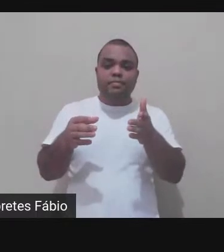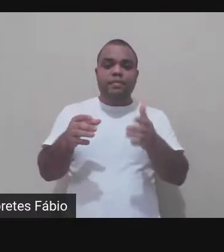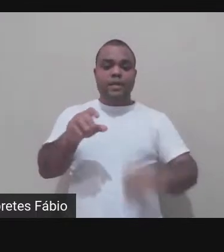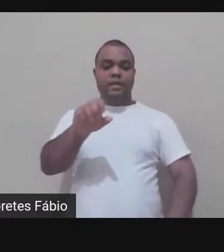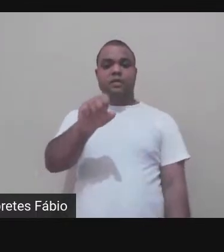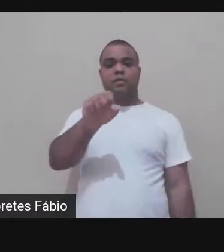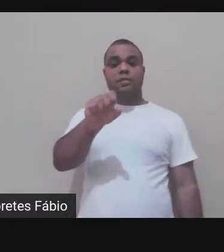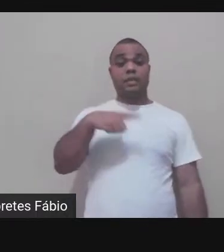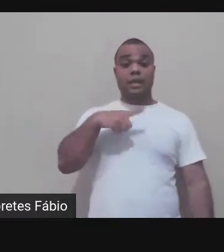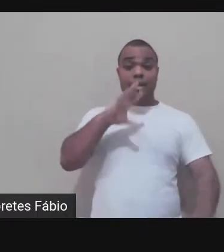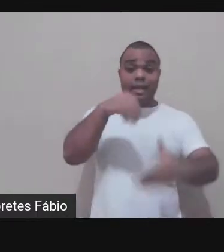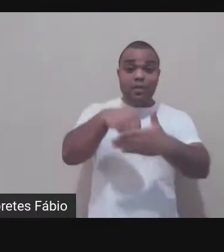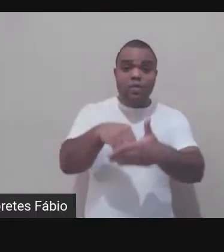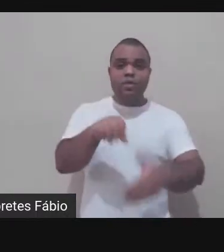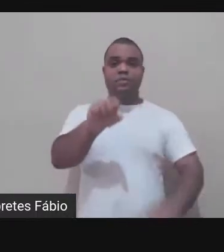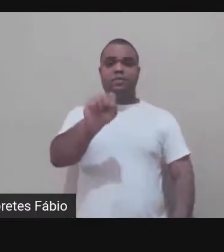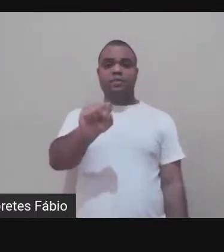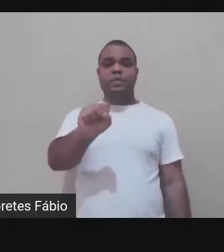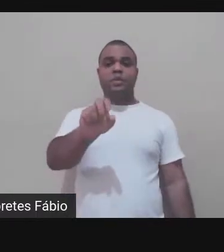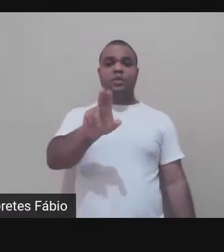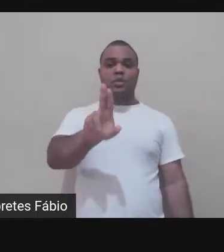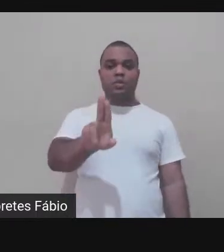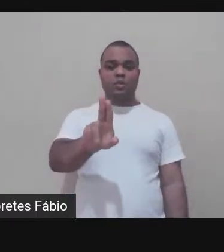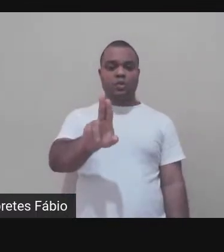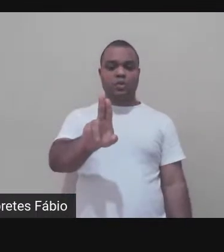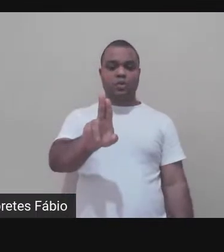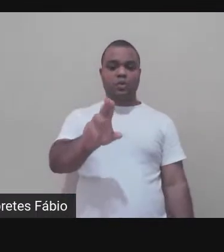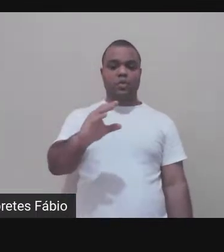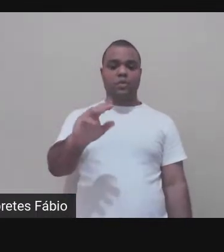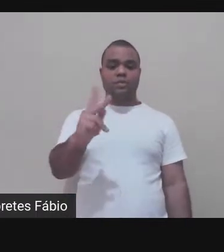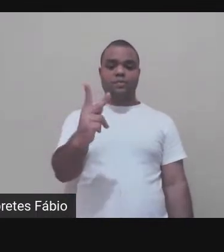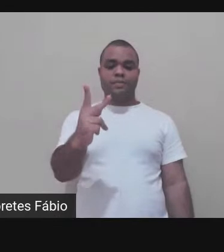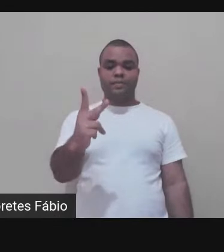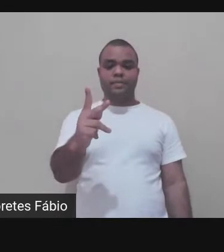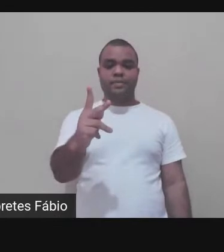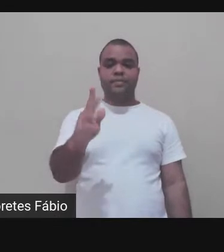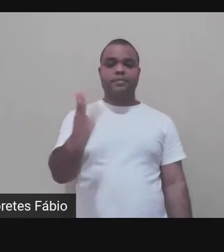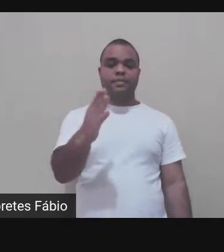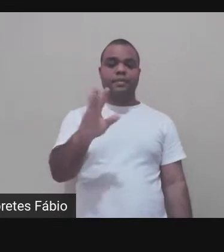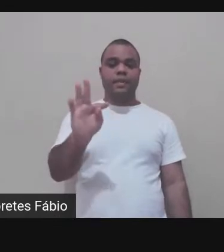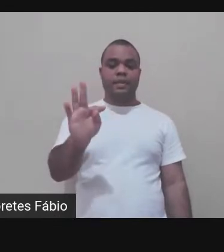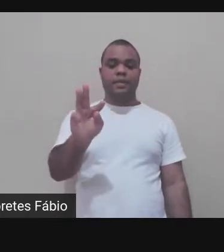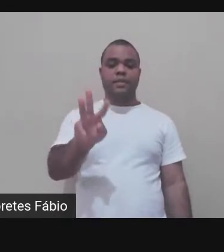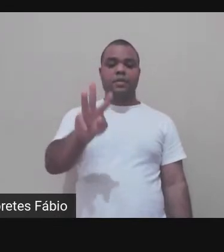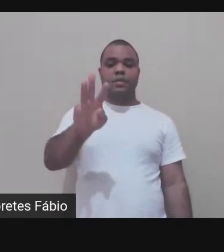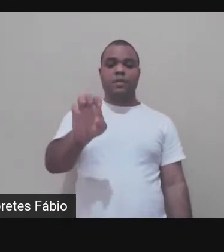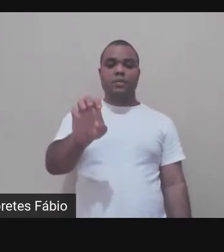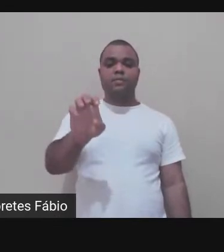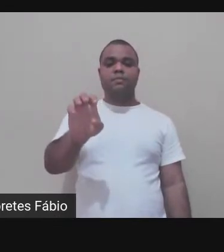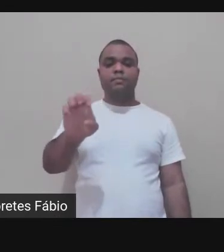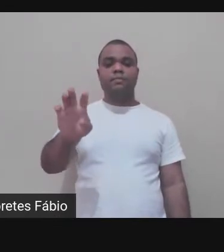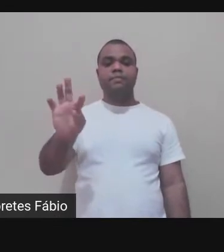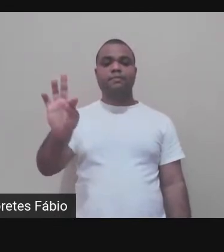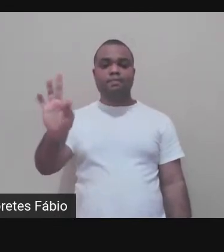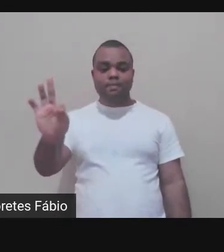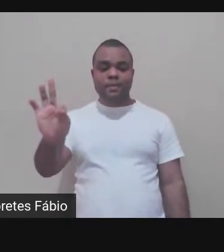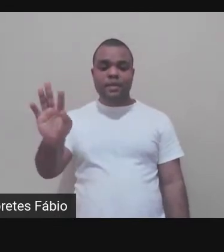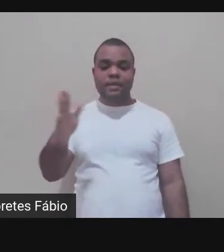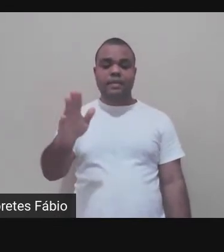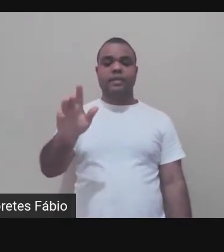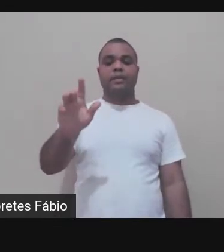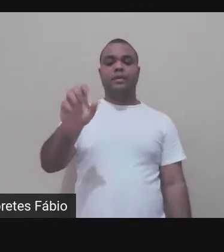gente vive então foi durante essa disciplina que eu tive contato com essa produção e eu fiquei muito